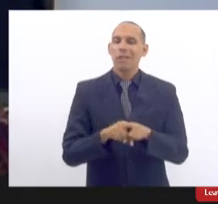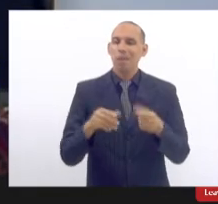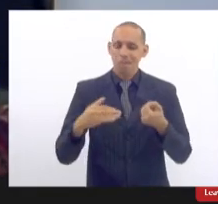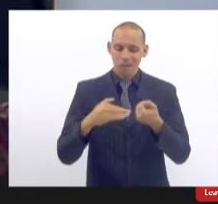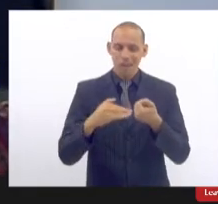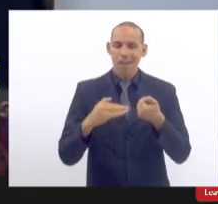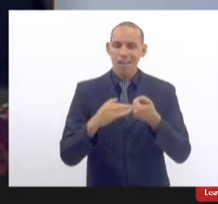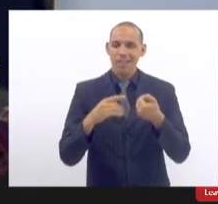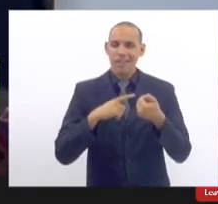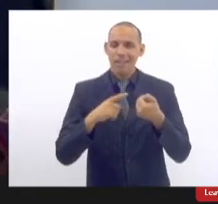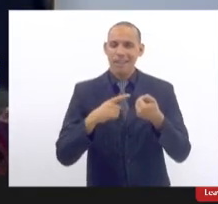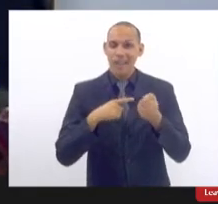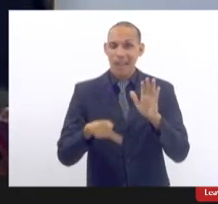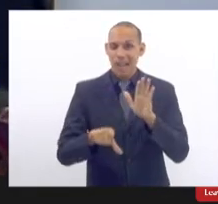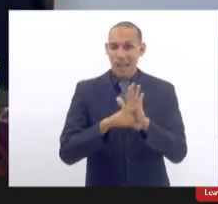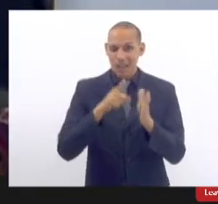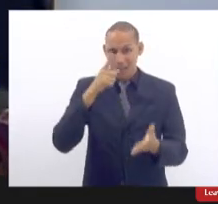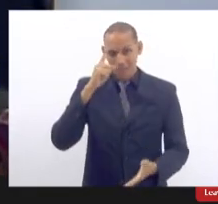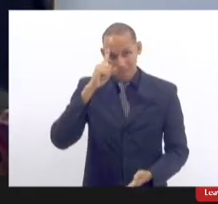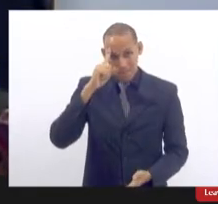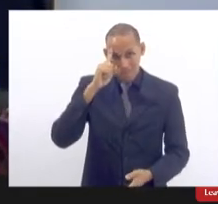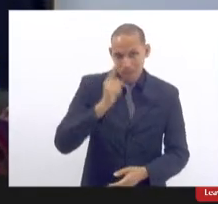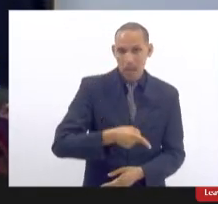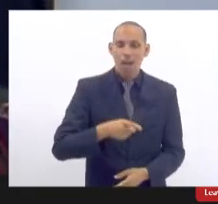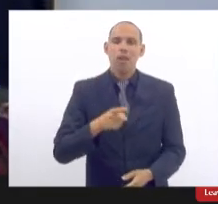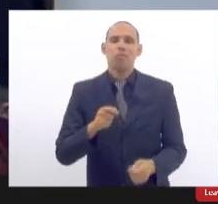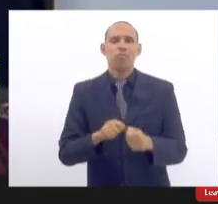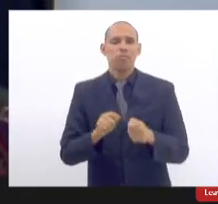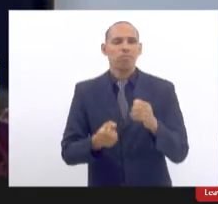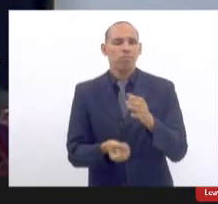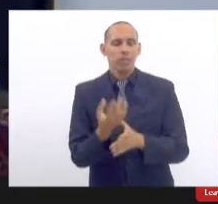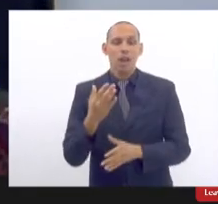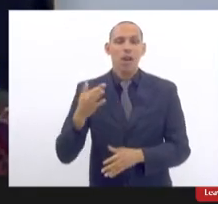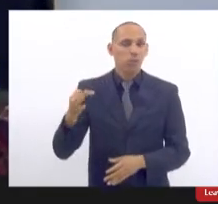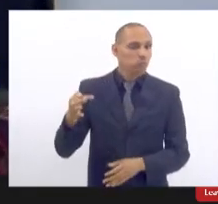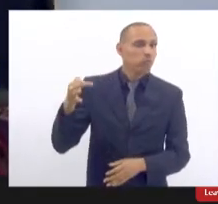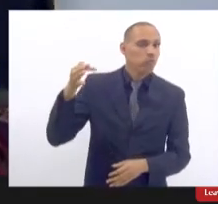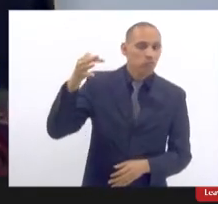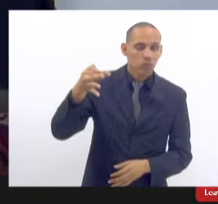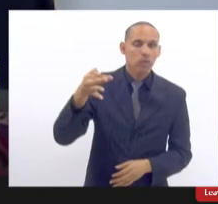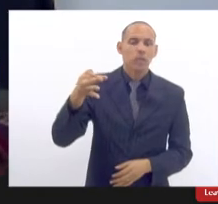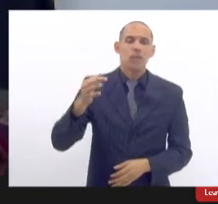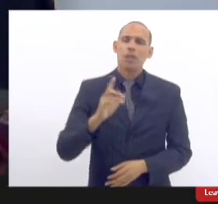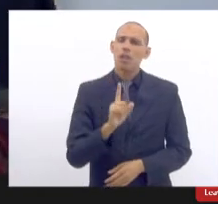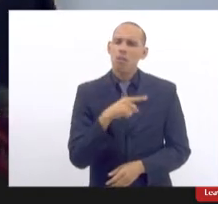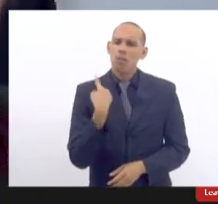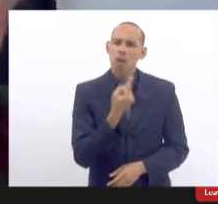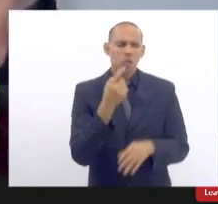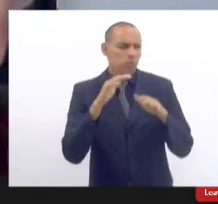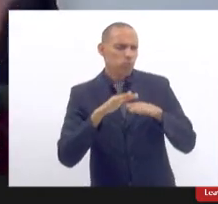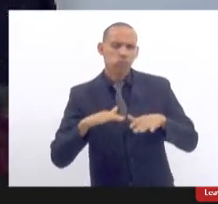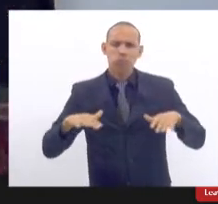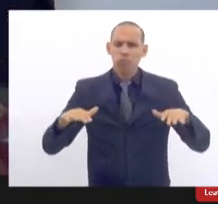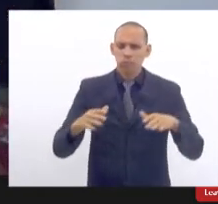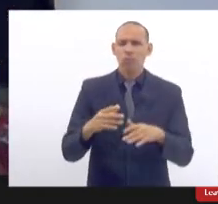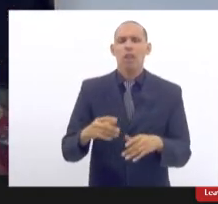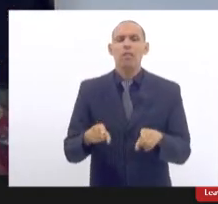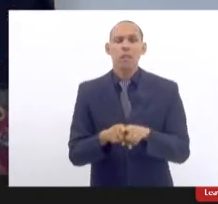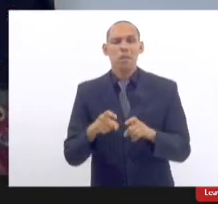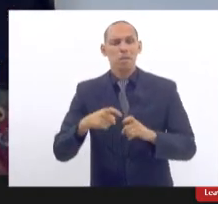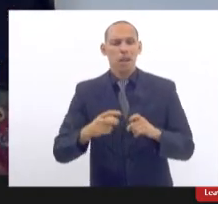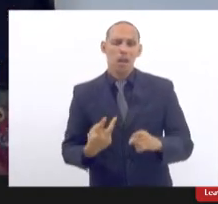que a lei determina que seja feito que para o futuro todos nós cirurgiões